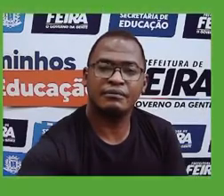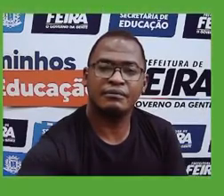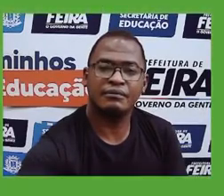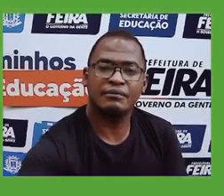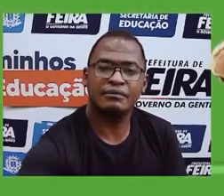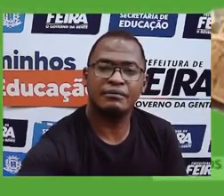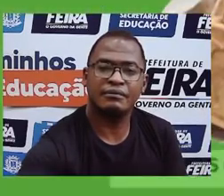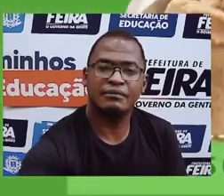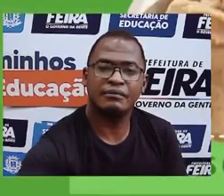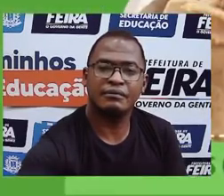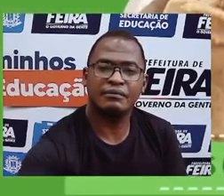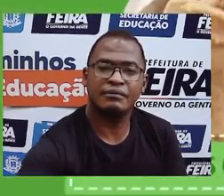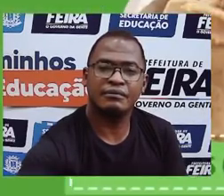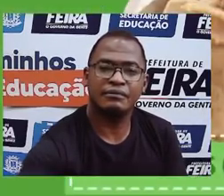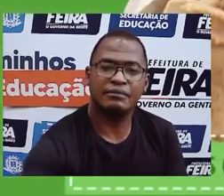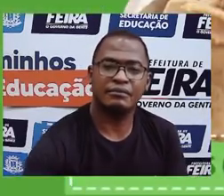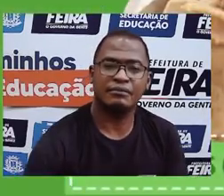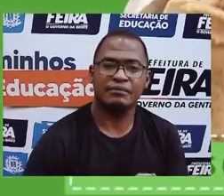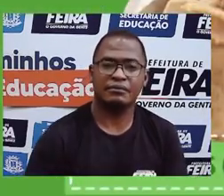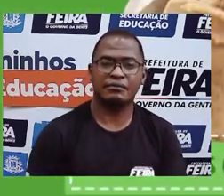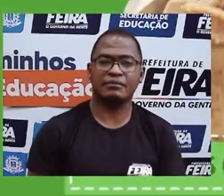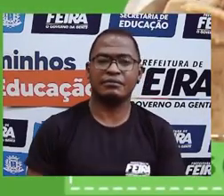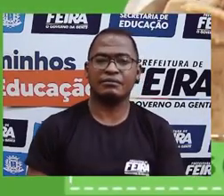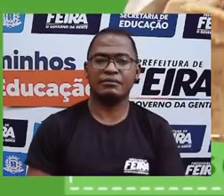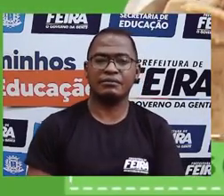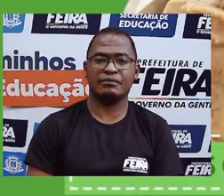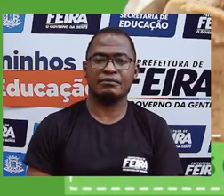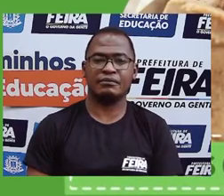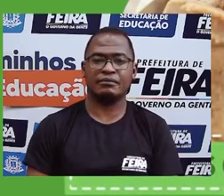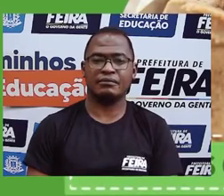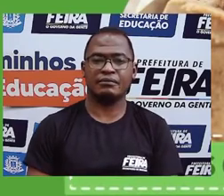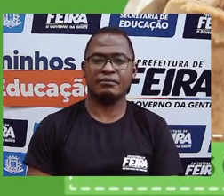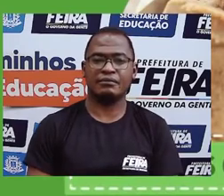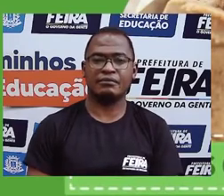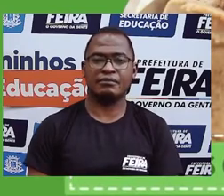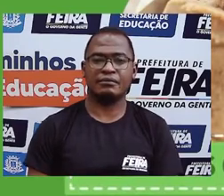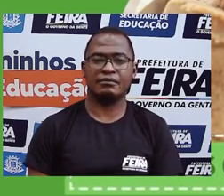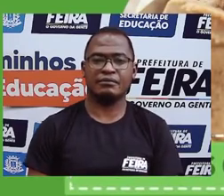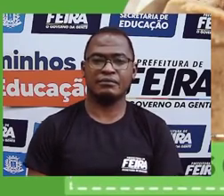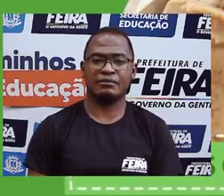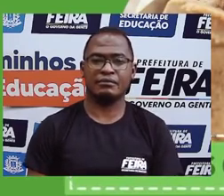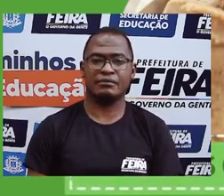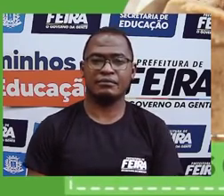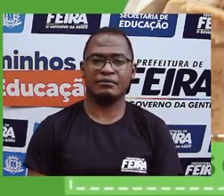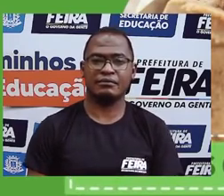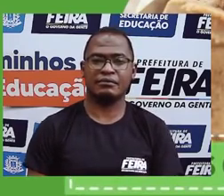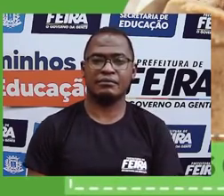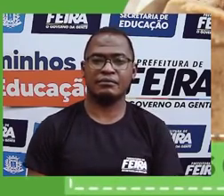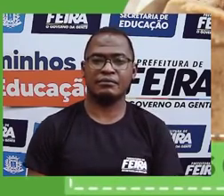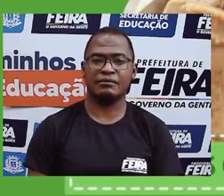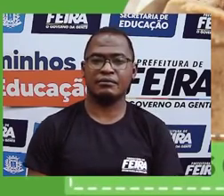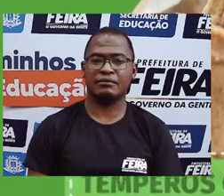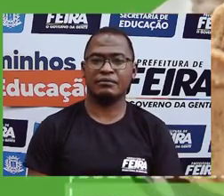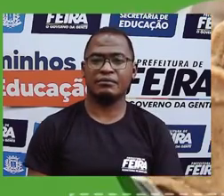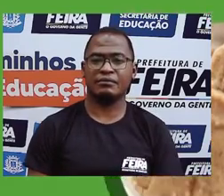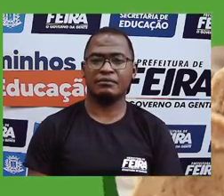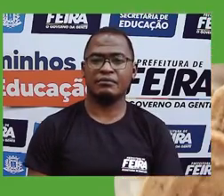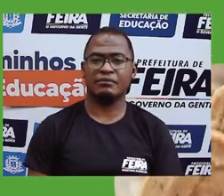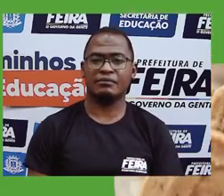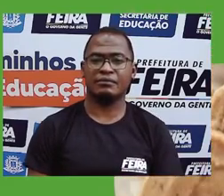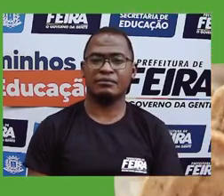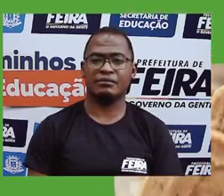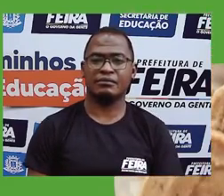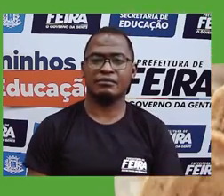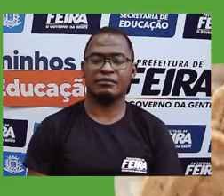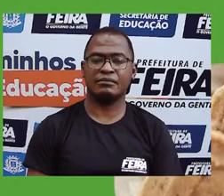exagerado de temperos completos, sal de adição à mesa e excesso de açúcares vem contribuindo com o